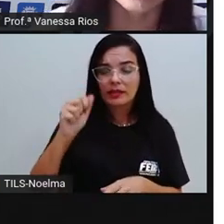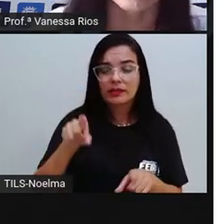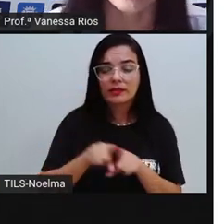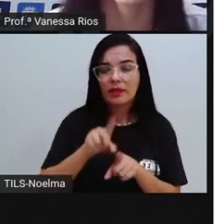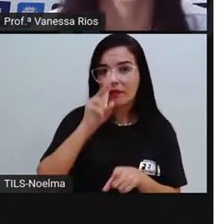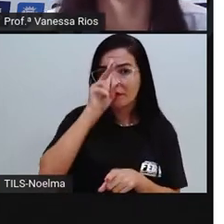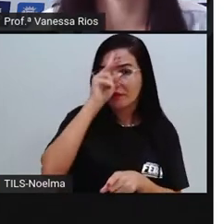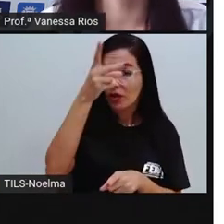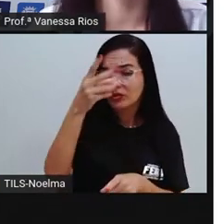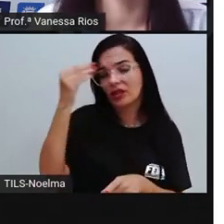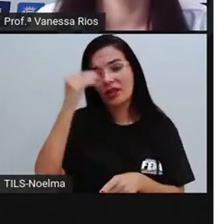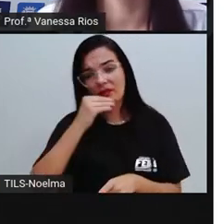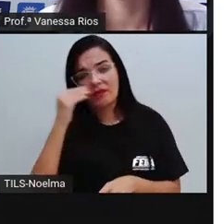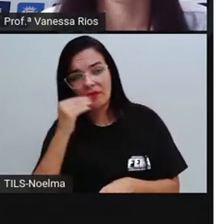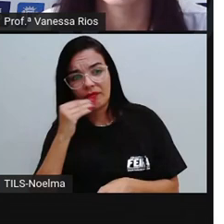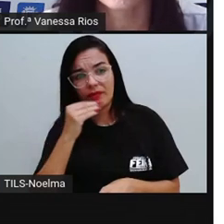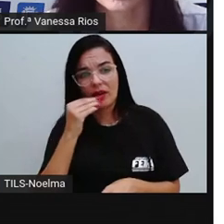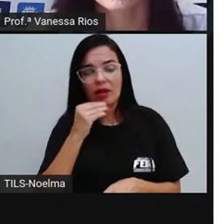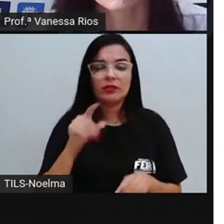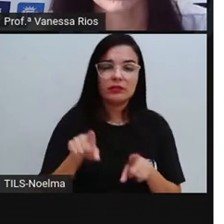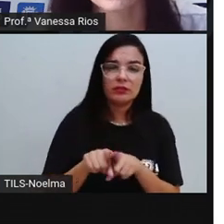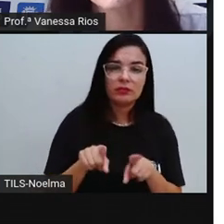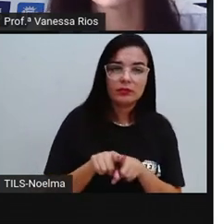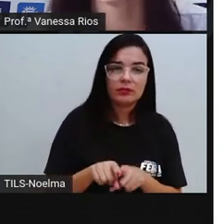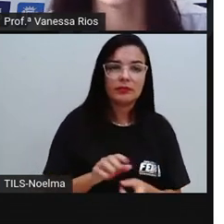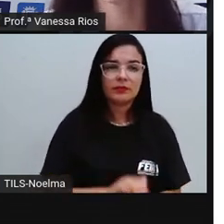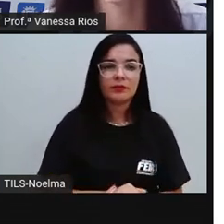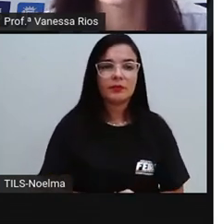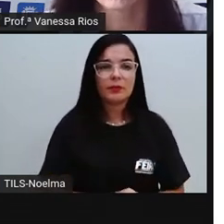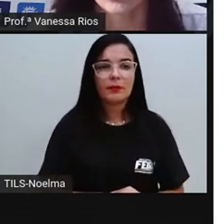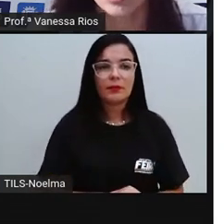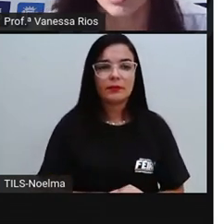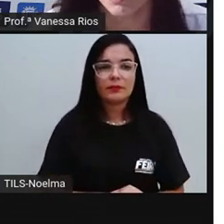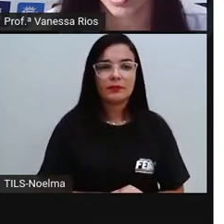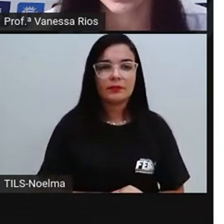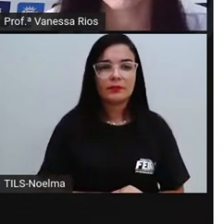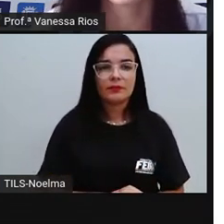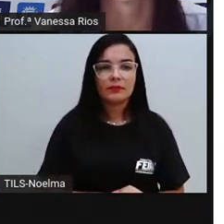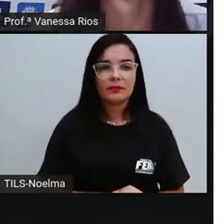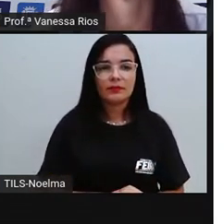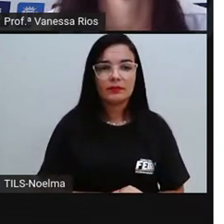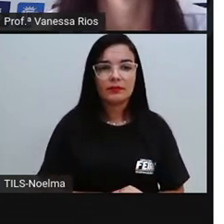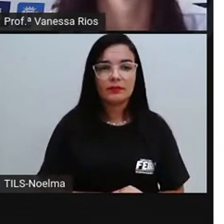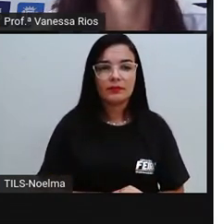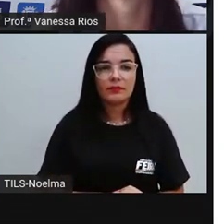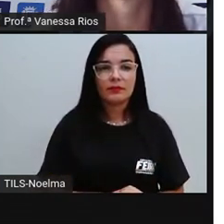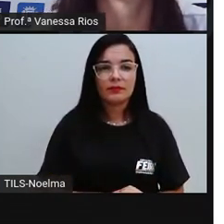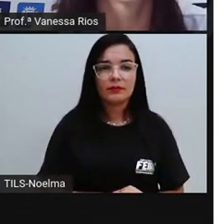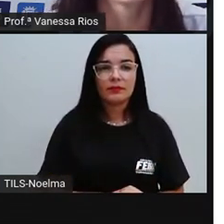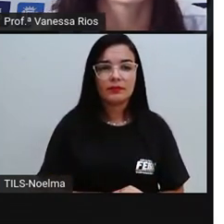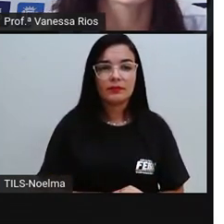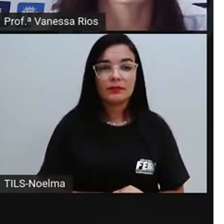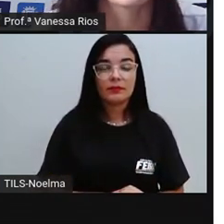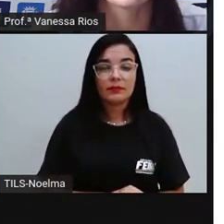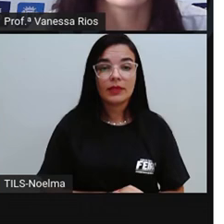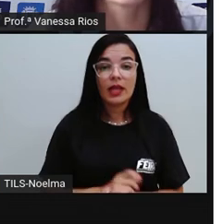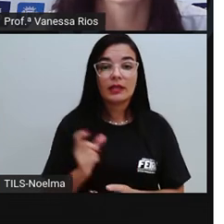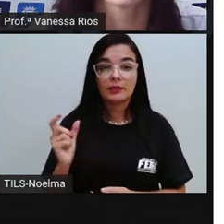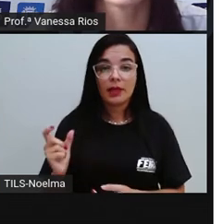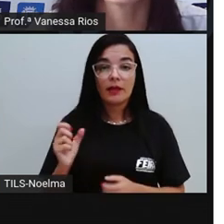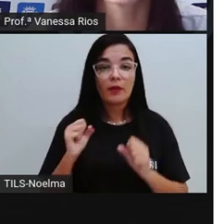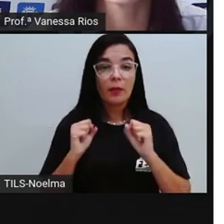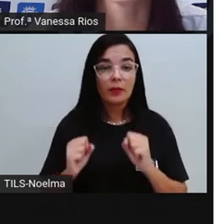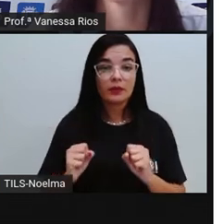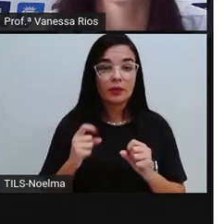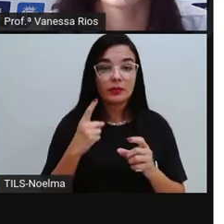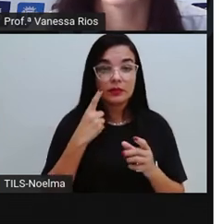átonas, né? Tônicas, aqui tem intensidade de entonação, né? O som mais forte. Nas palavras,